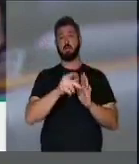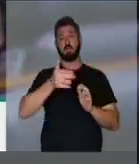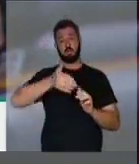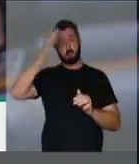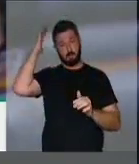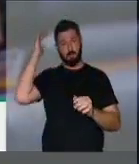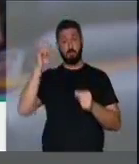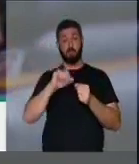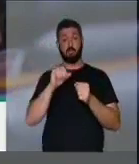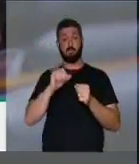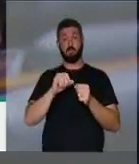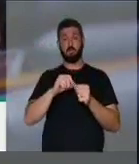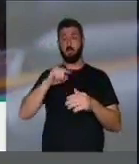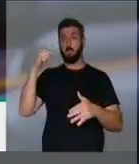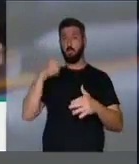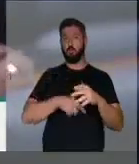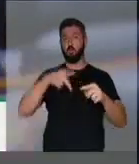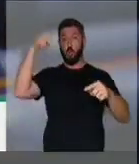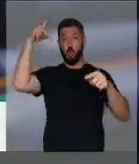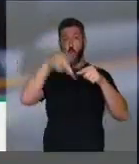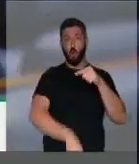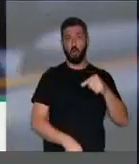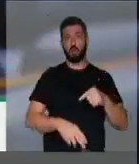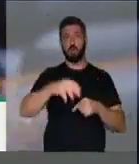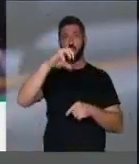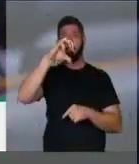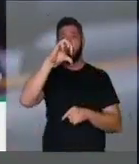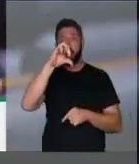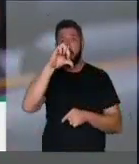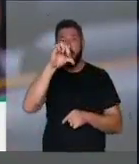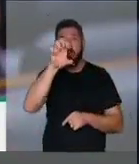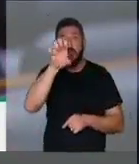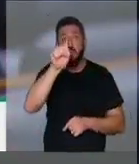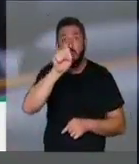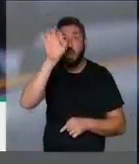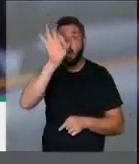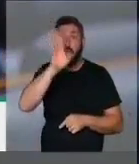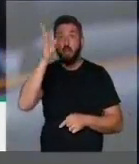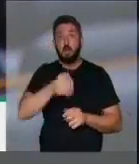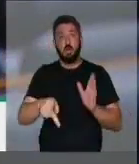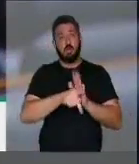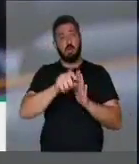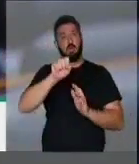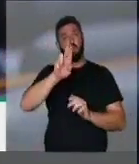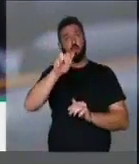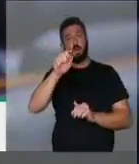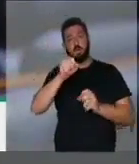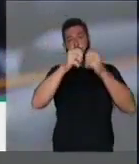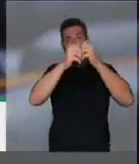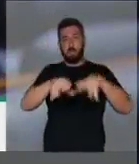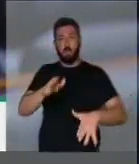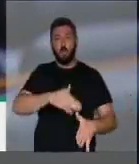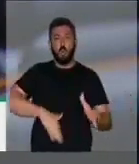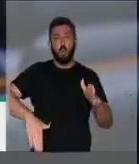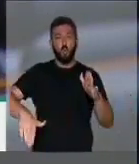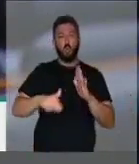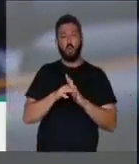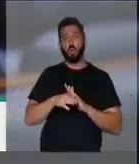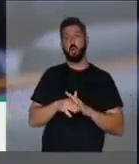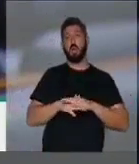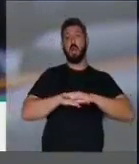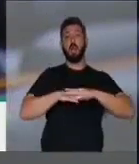realizou um profundo corte de mais de 98% do orçamento do SUAS, inviabilizando e praticamente